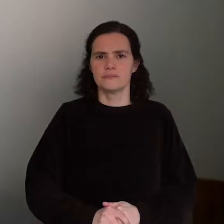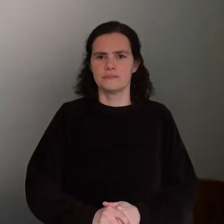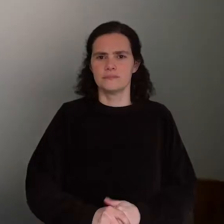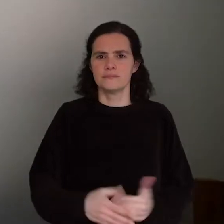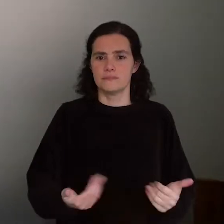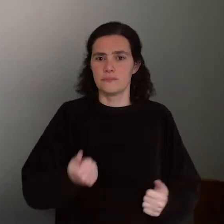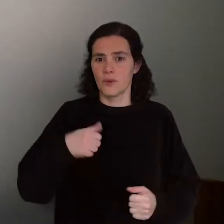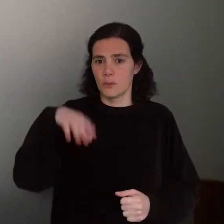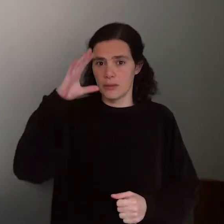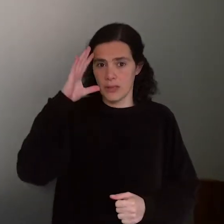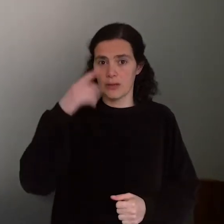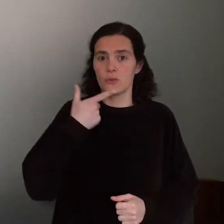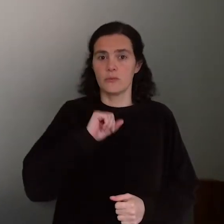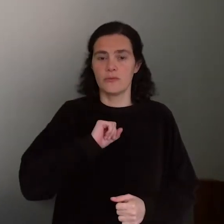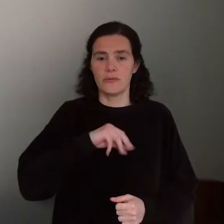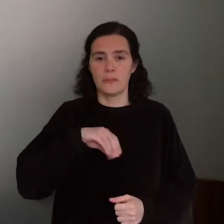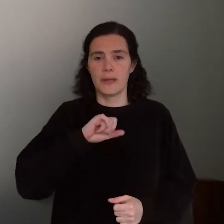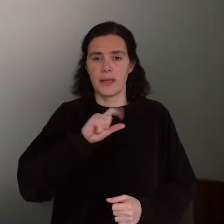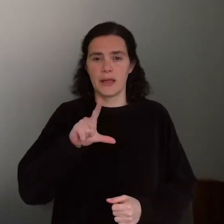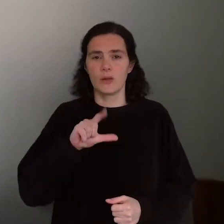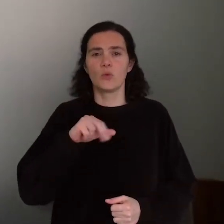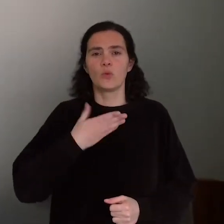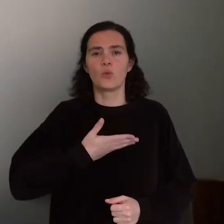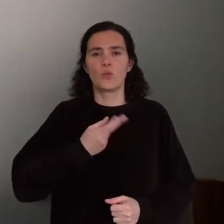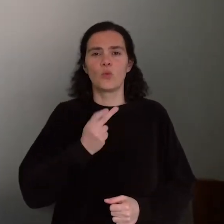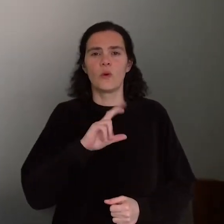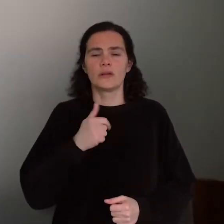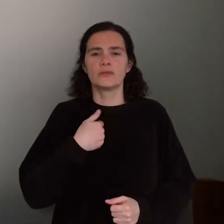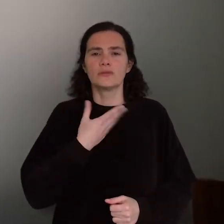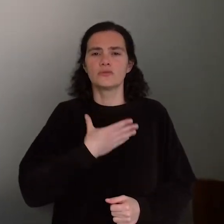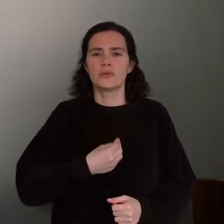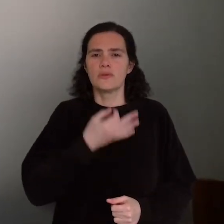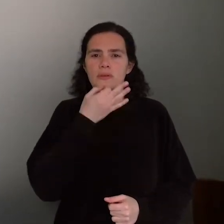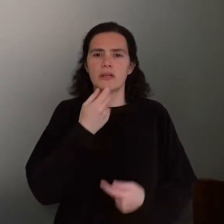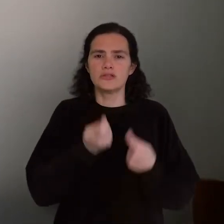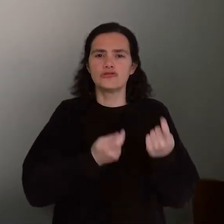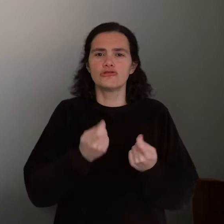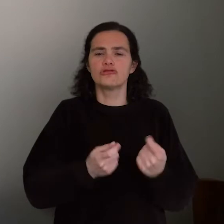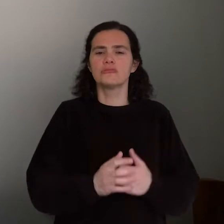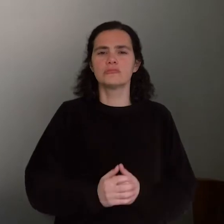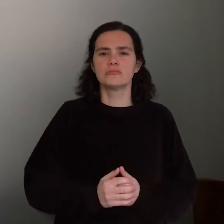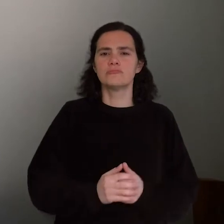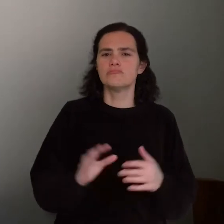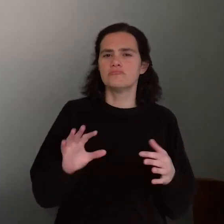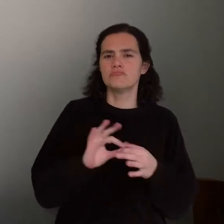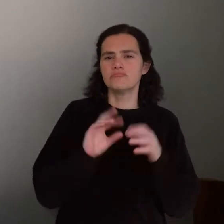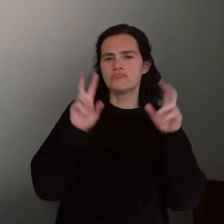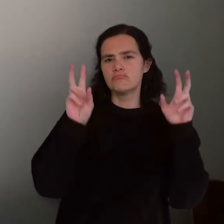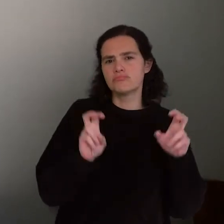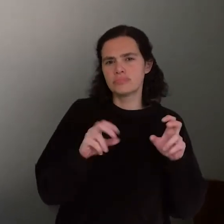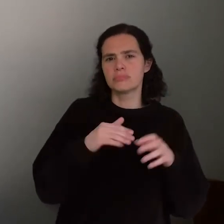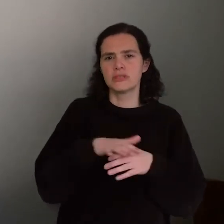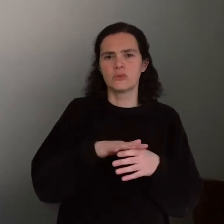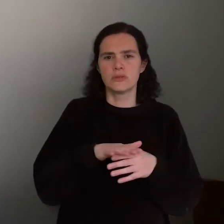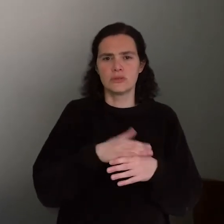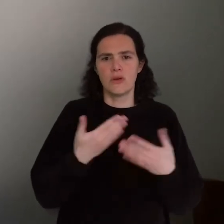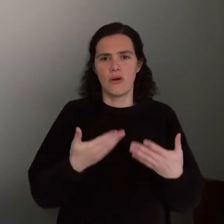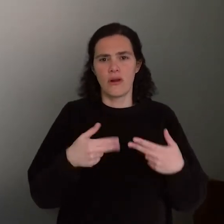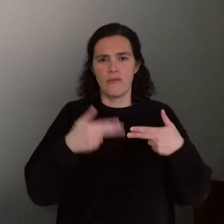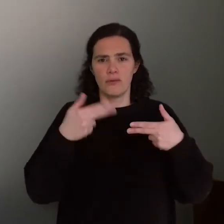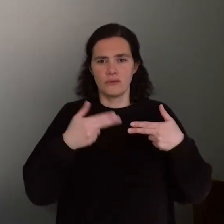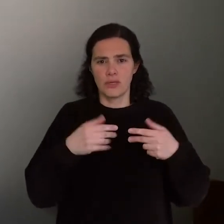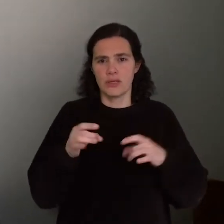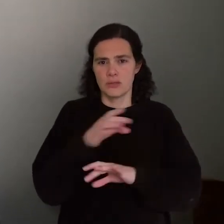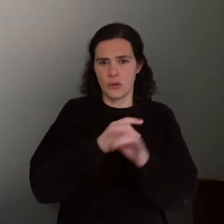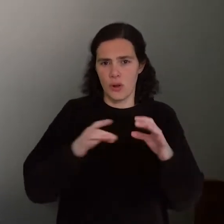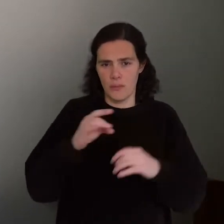Boa tarde, meu nome é Miguel Duarte e gostava de falar um bocadinho sobre a situação atual nas fronteiras da Europa